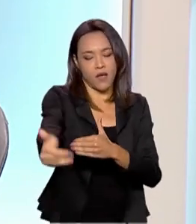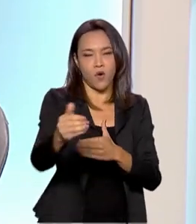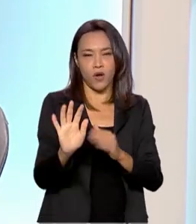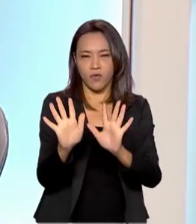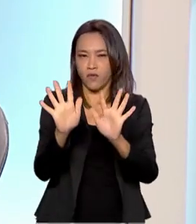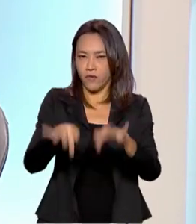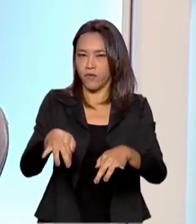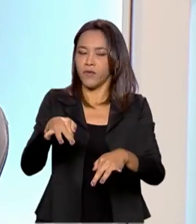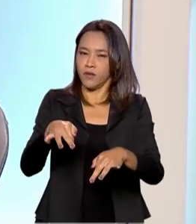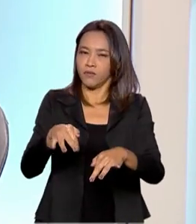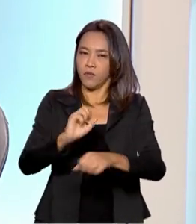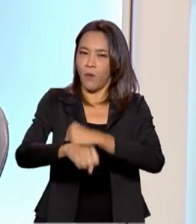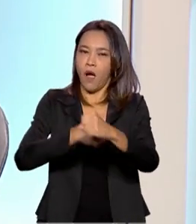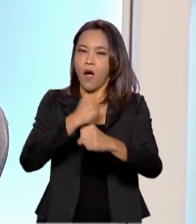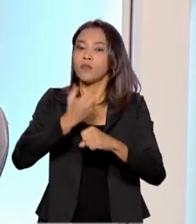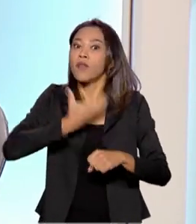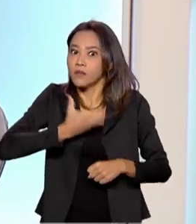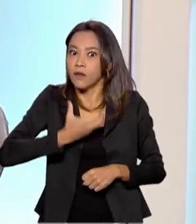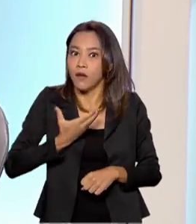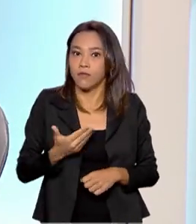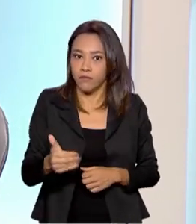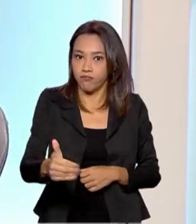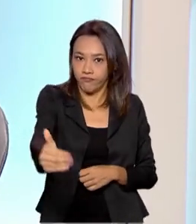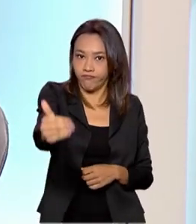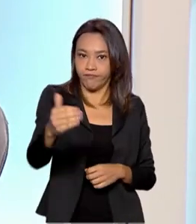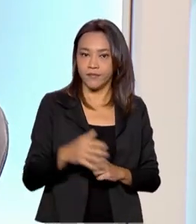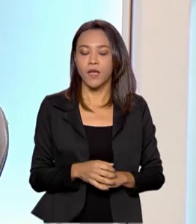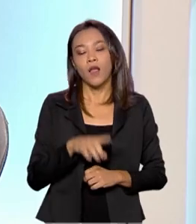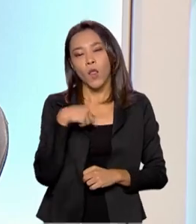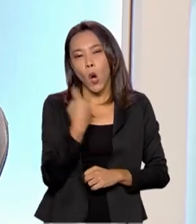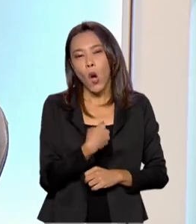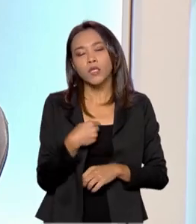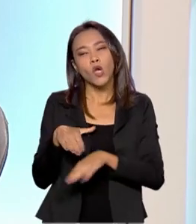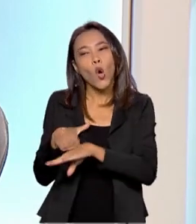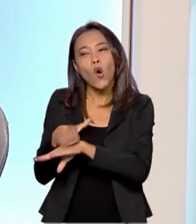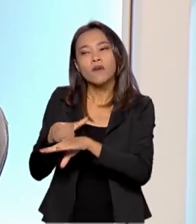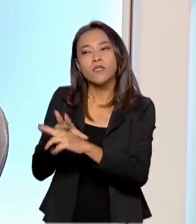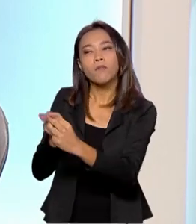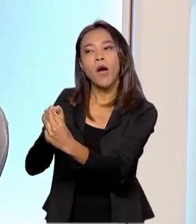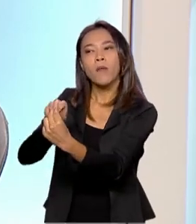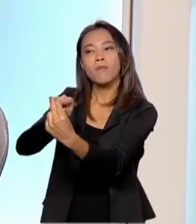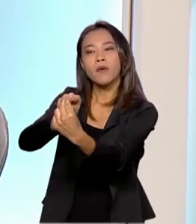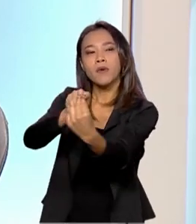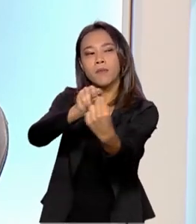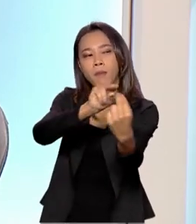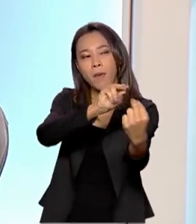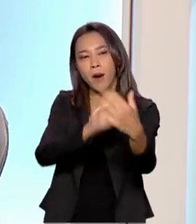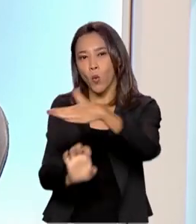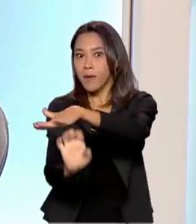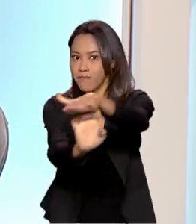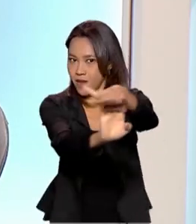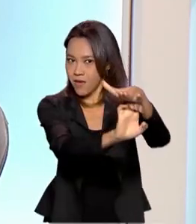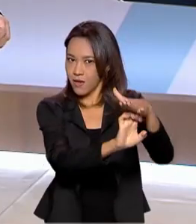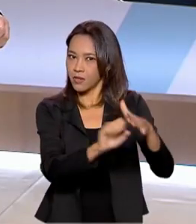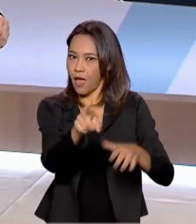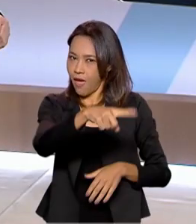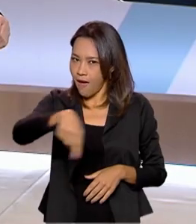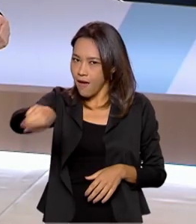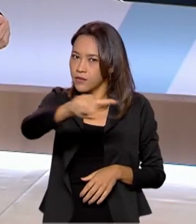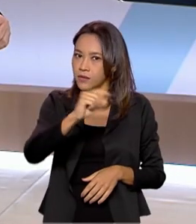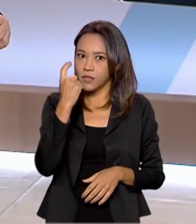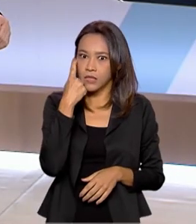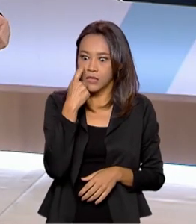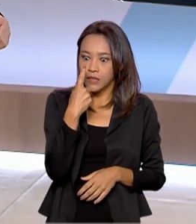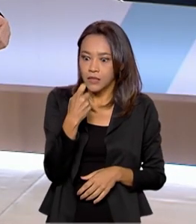em dezembro, correto? Então, nós temos conversado com várias petroleiras, um grande interesse por essas áreas, até